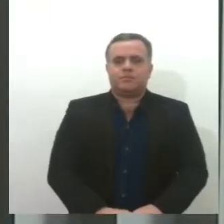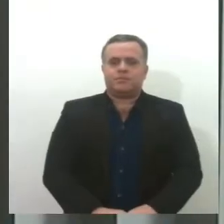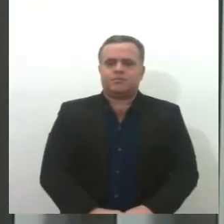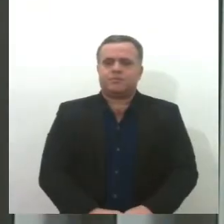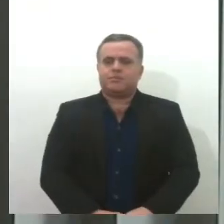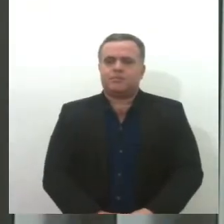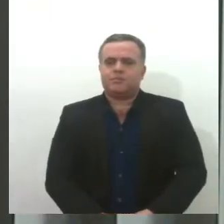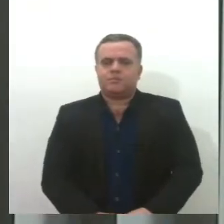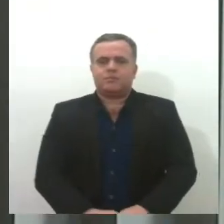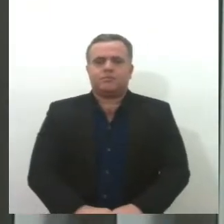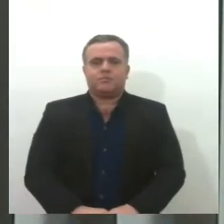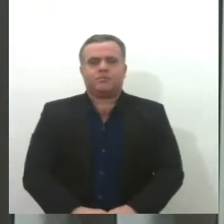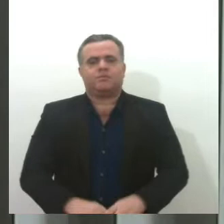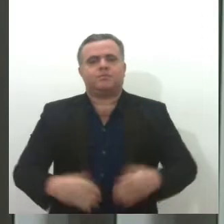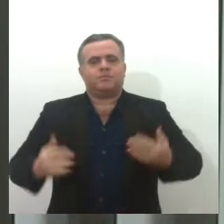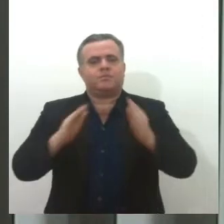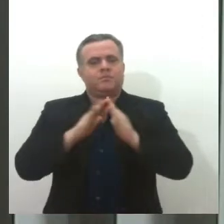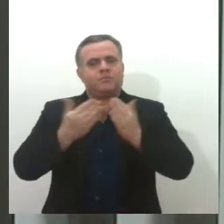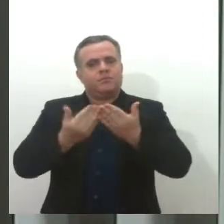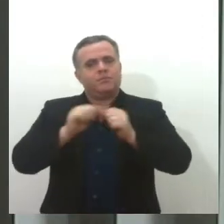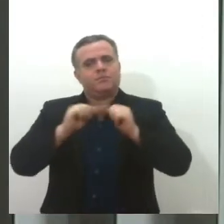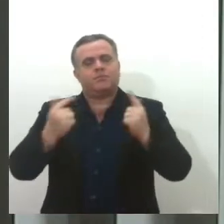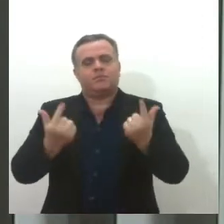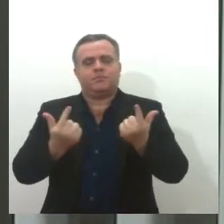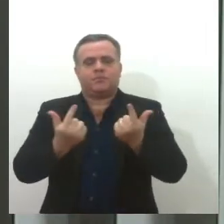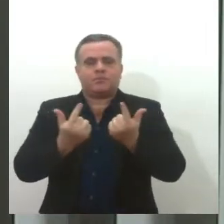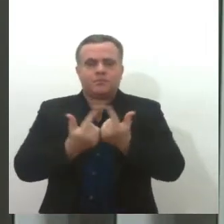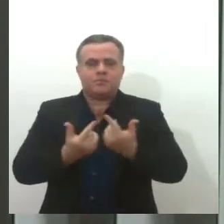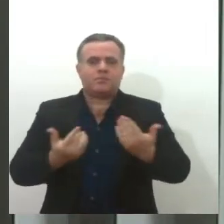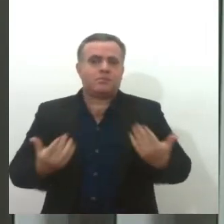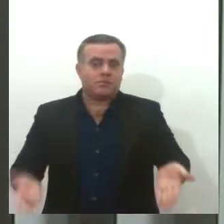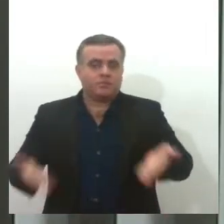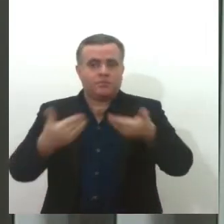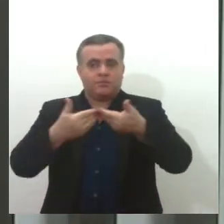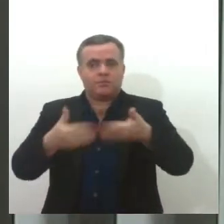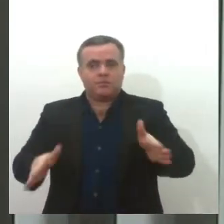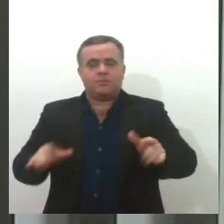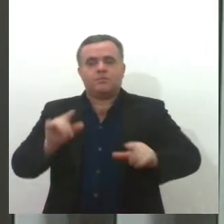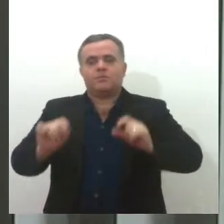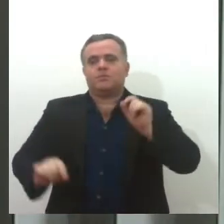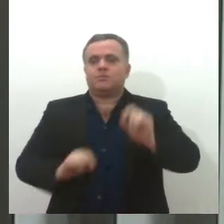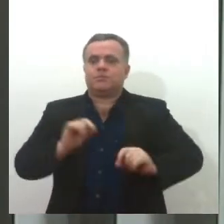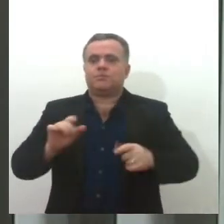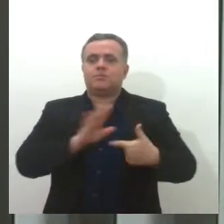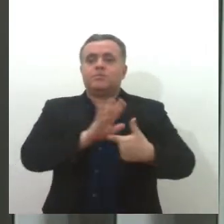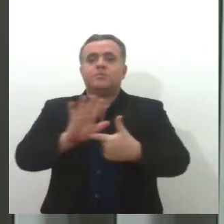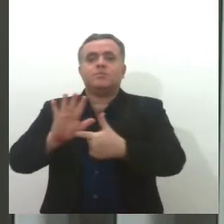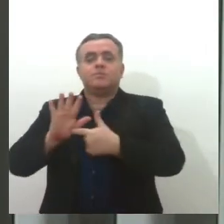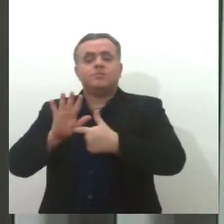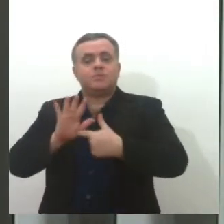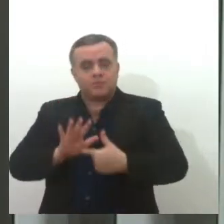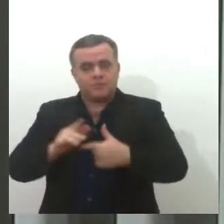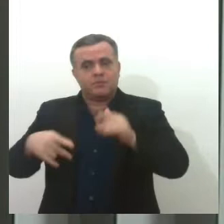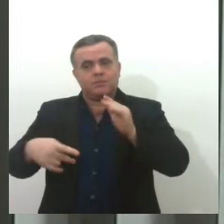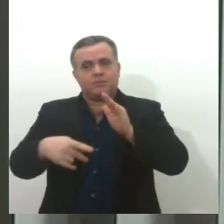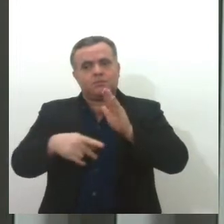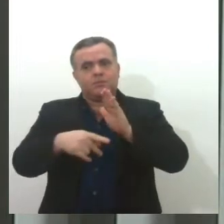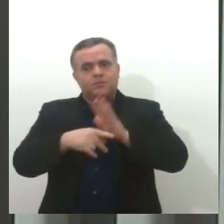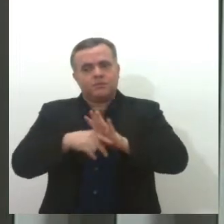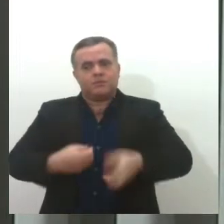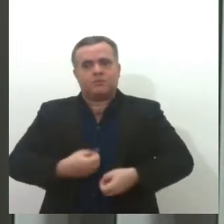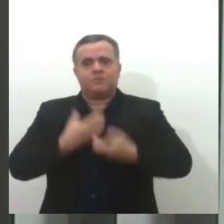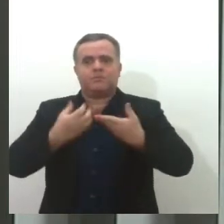A Escola do Legislativo Estadual abre hoje ao público uma exposição inspirada nos festejos